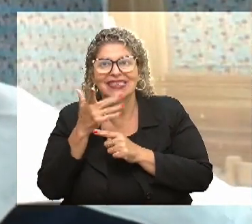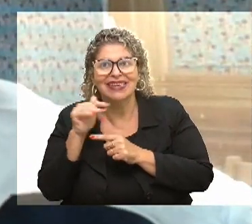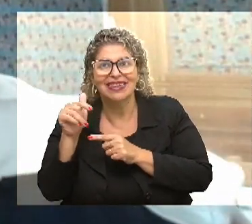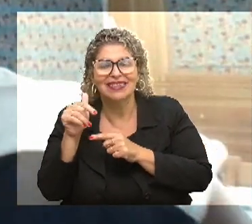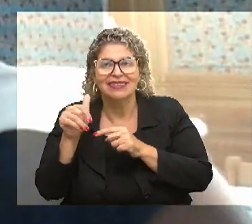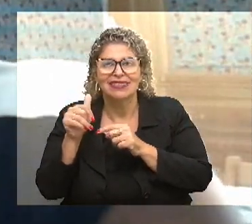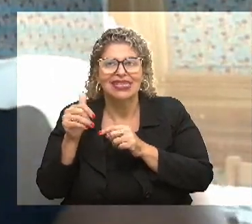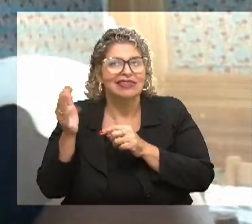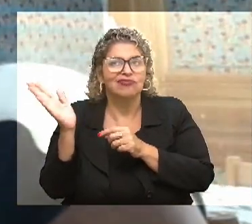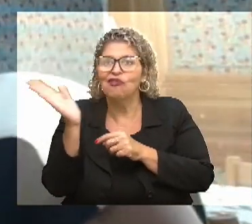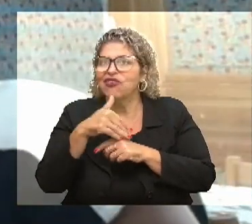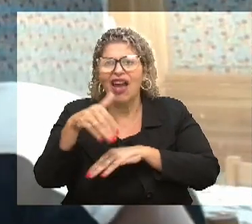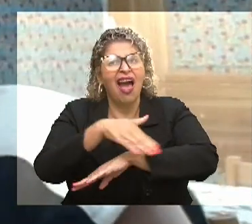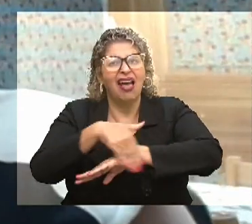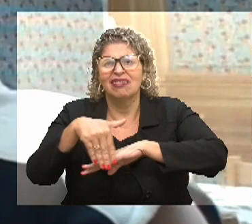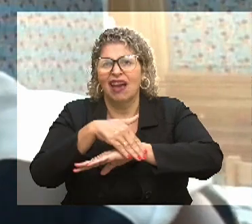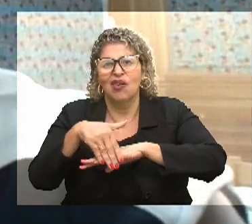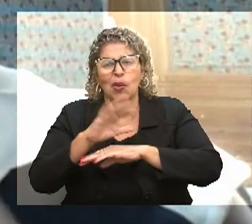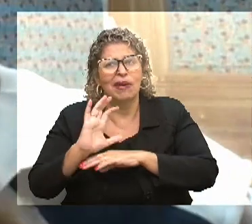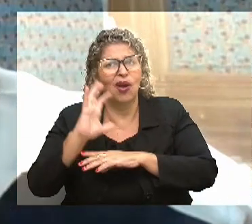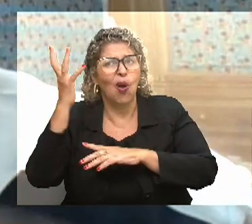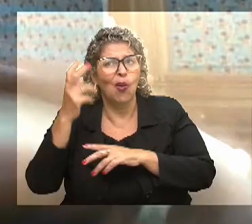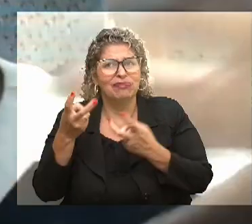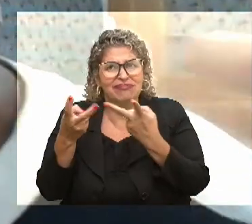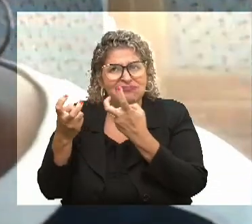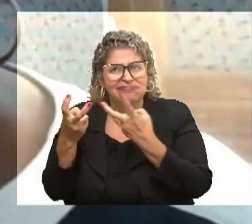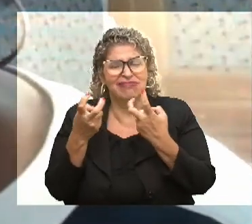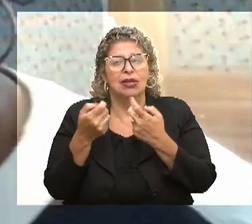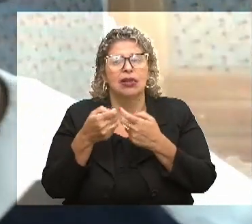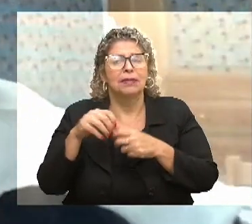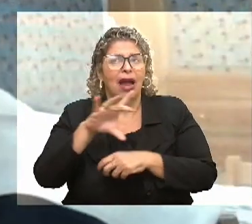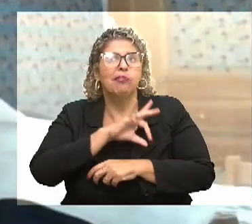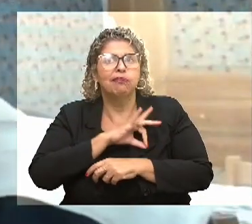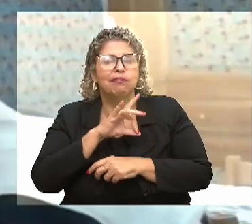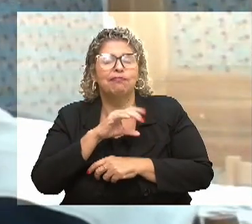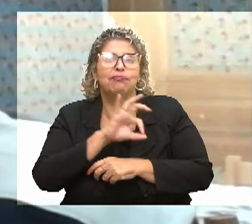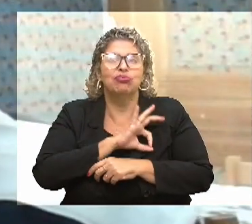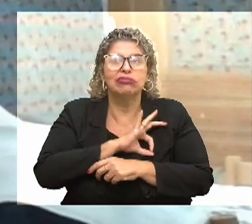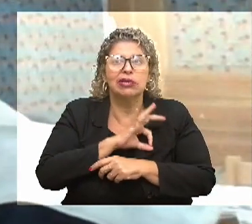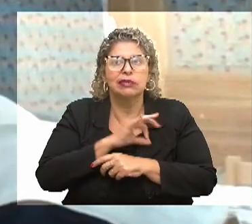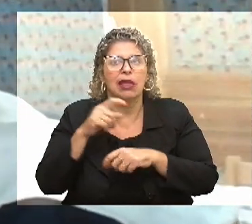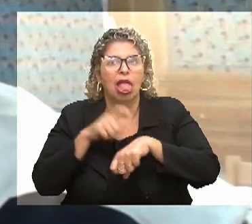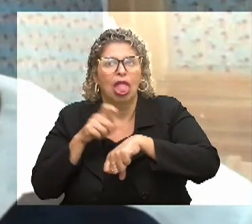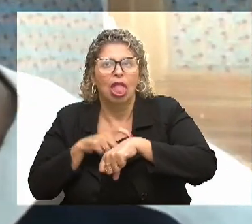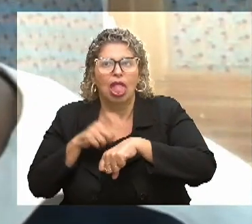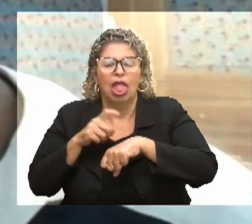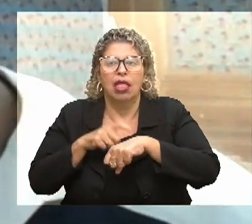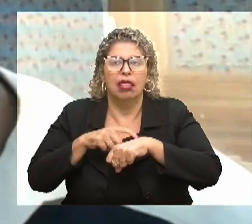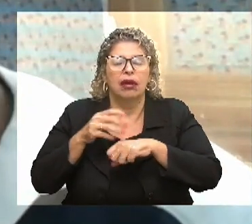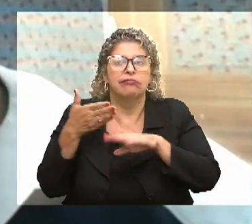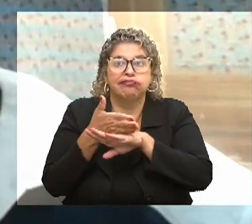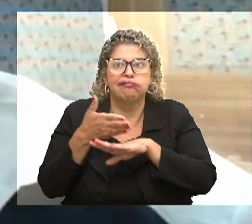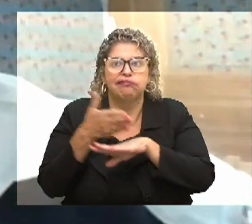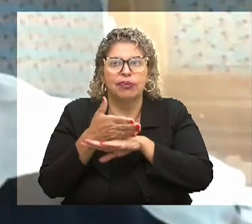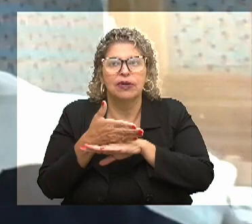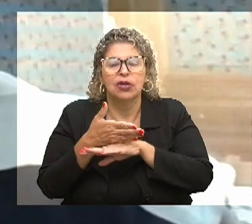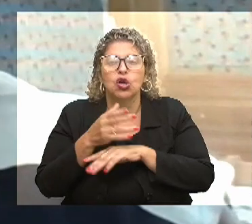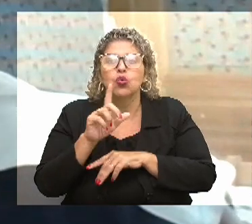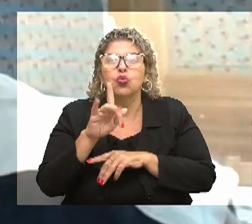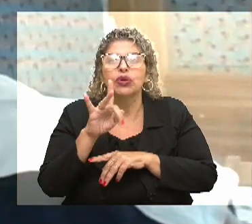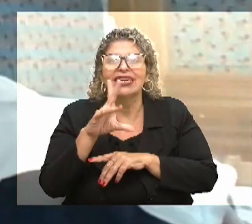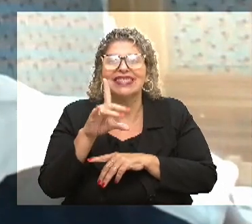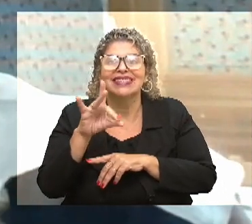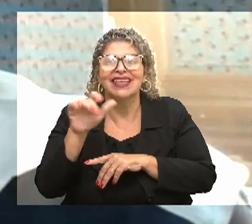das ruas para eles não verem o que estava acontecendo e até porque a polícia vinha toda hora. Então, a ideia que a gente teve, orgulhizar daí,